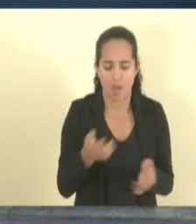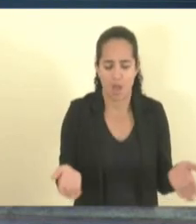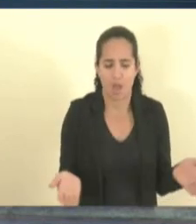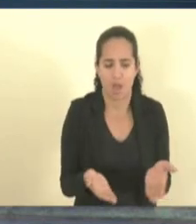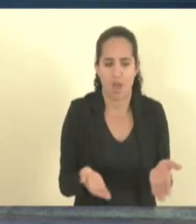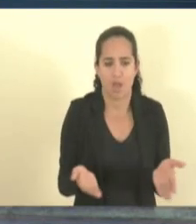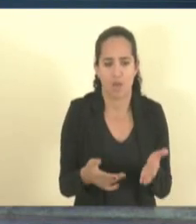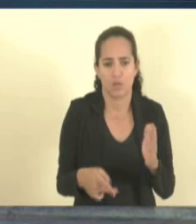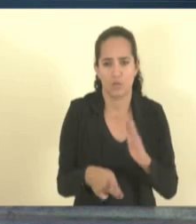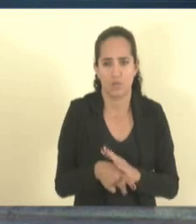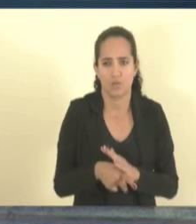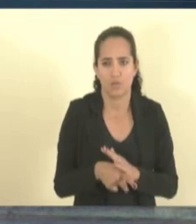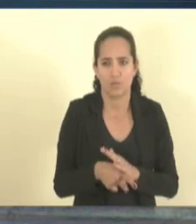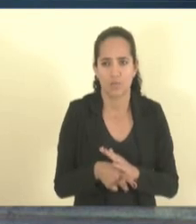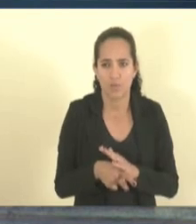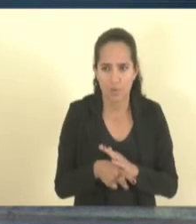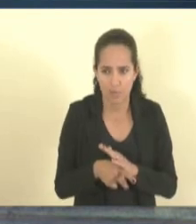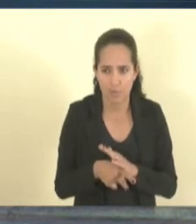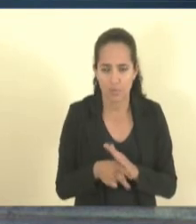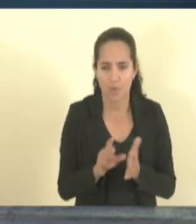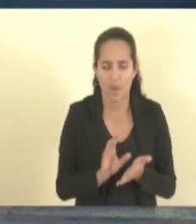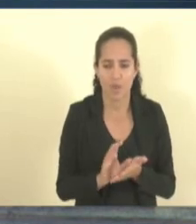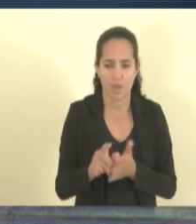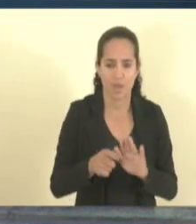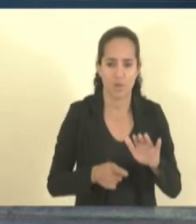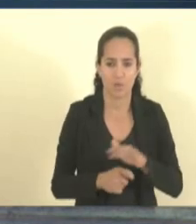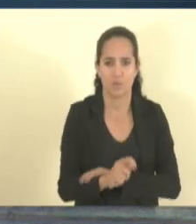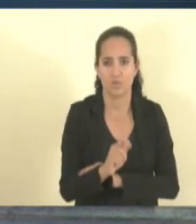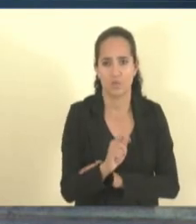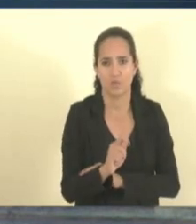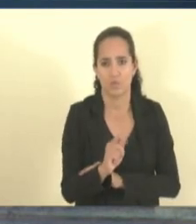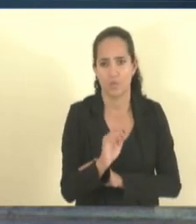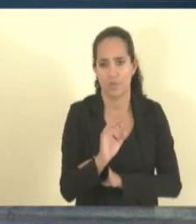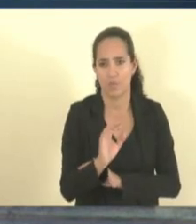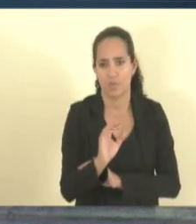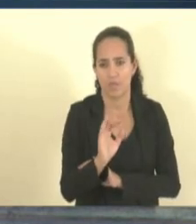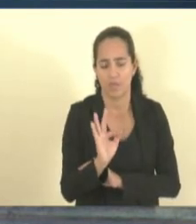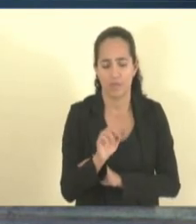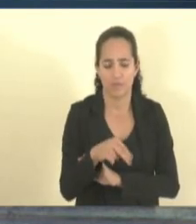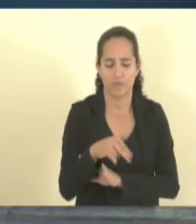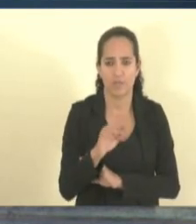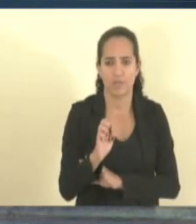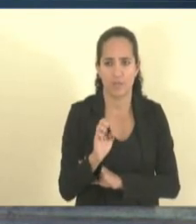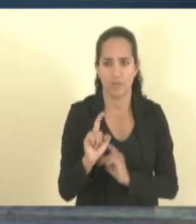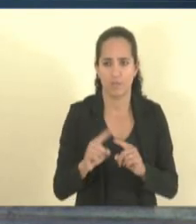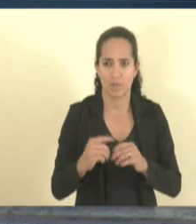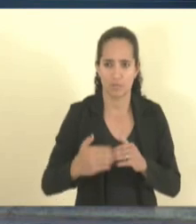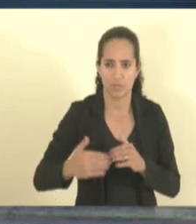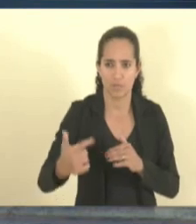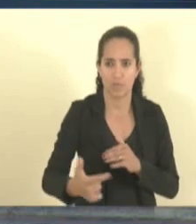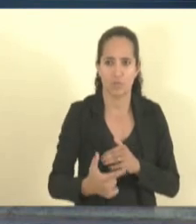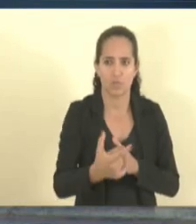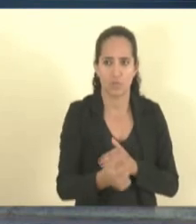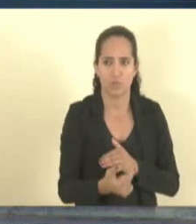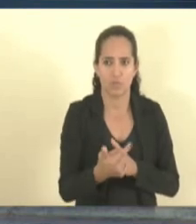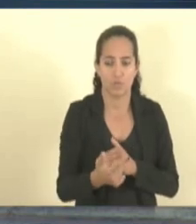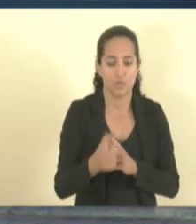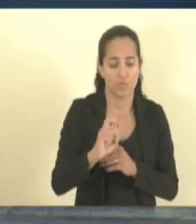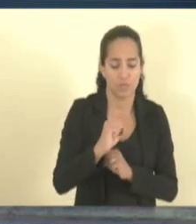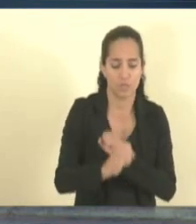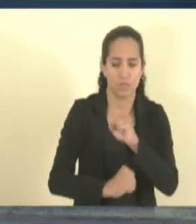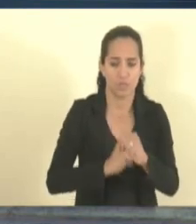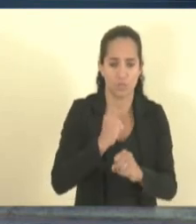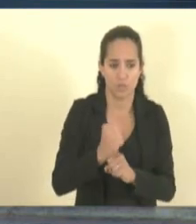recursos do FNE, mas foi anunciado aí até 2025 para a gente